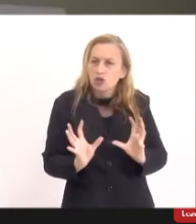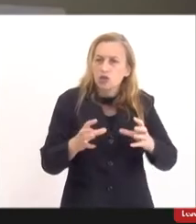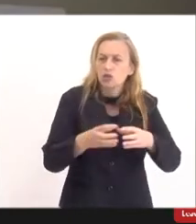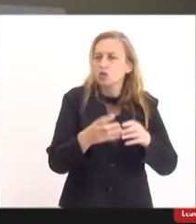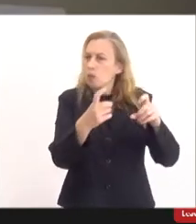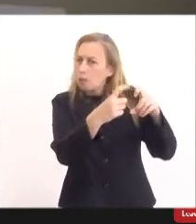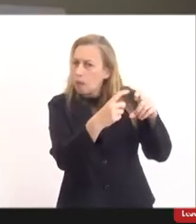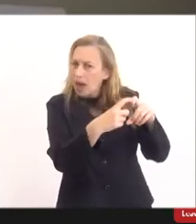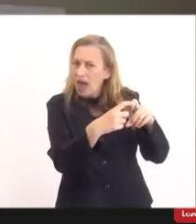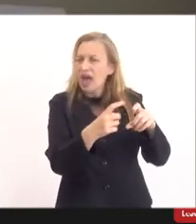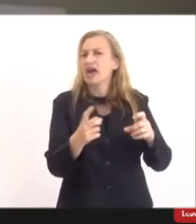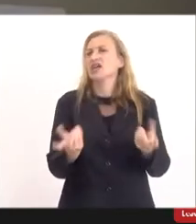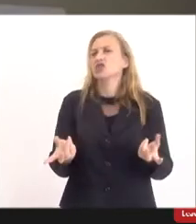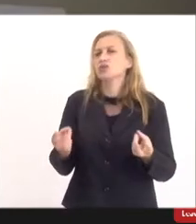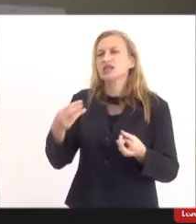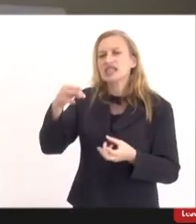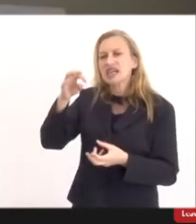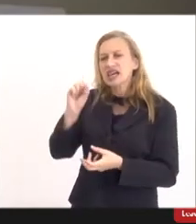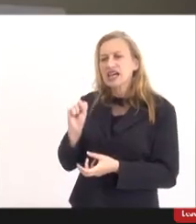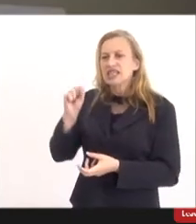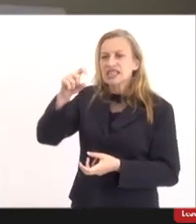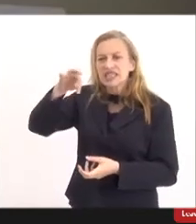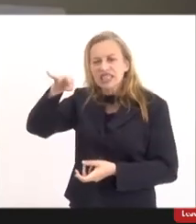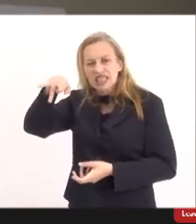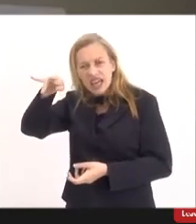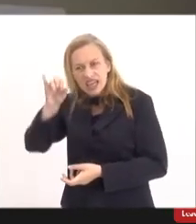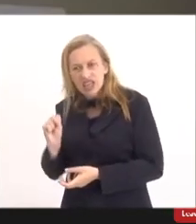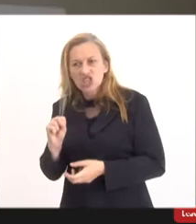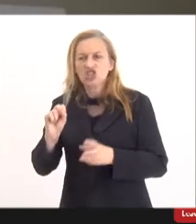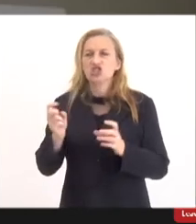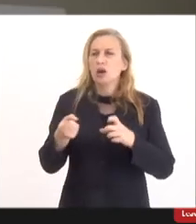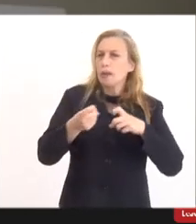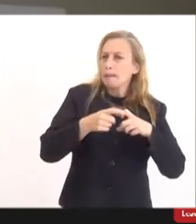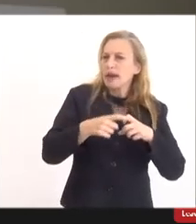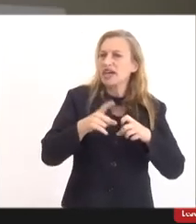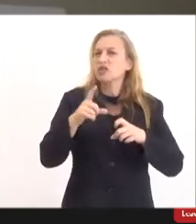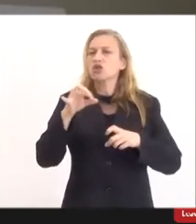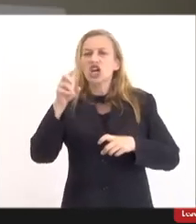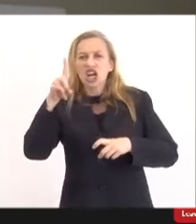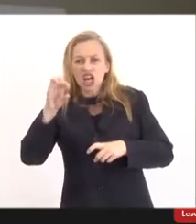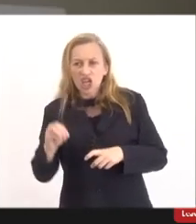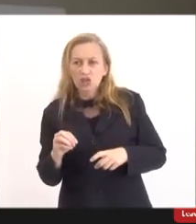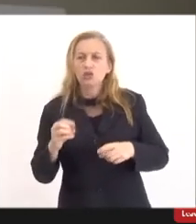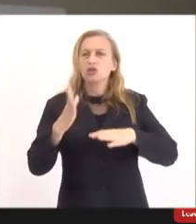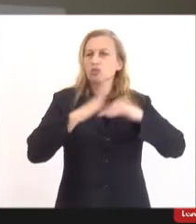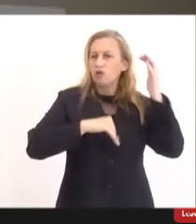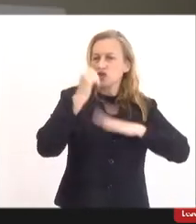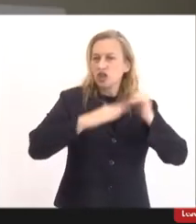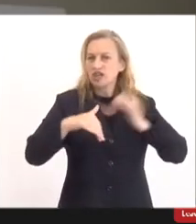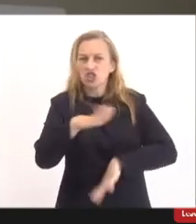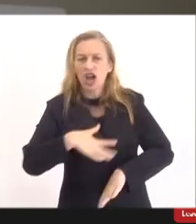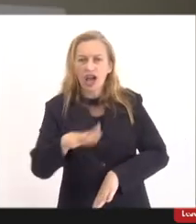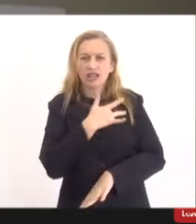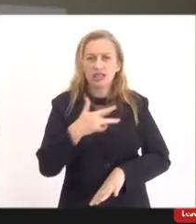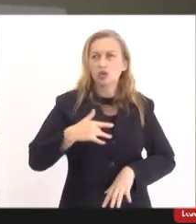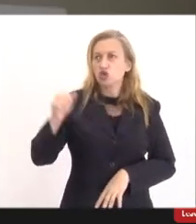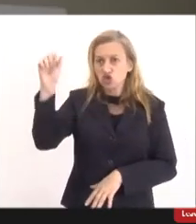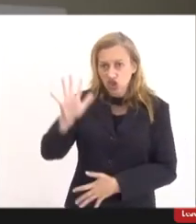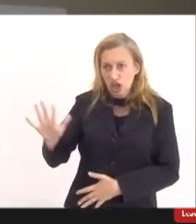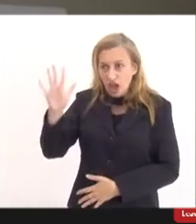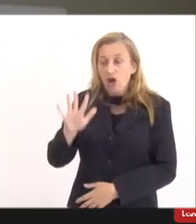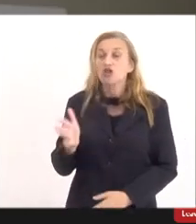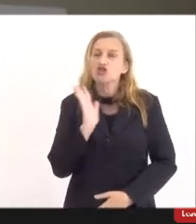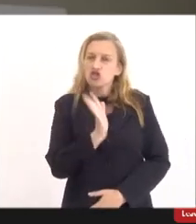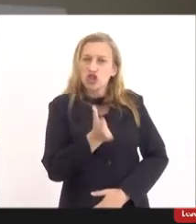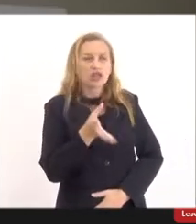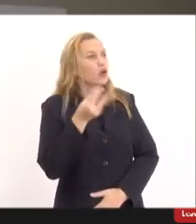médicos, sanitaristas, enfim, médicos clínicos e profissionais da área de saúde em geral. Já